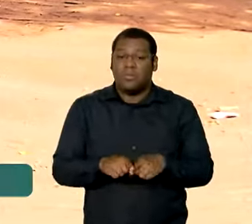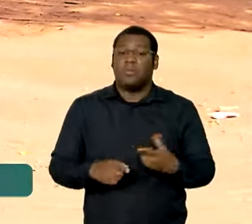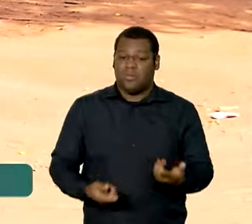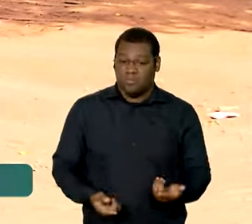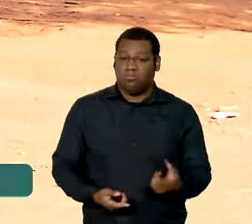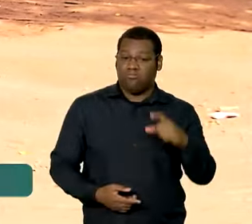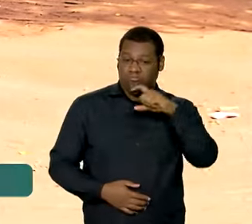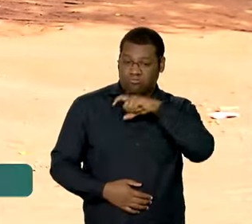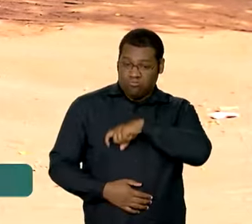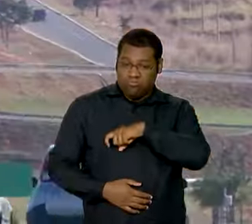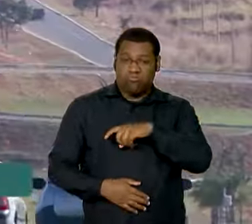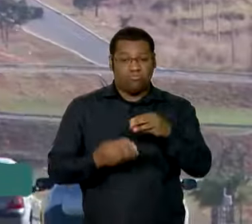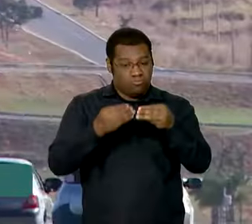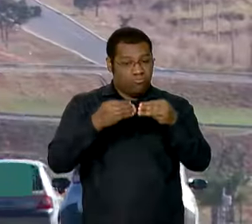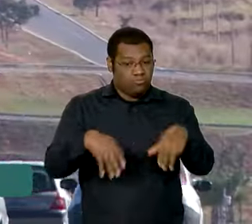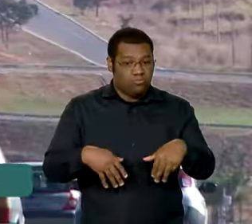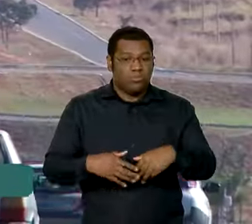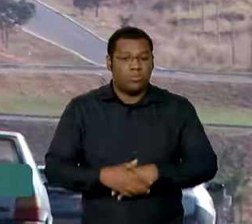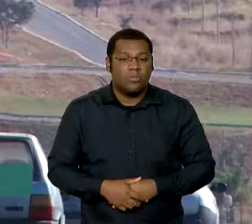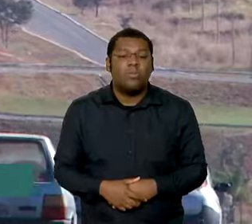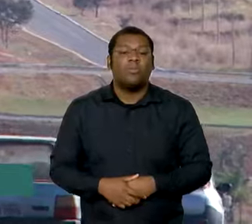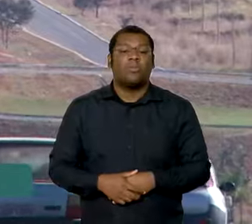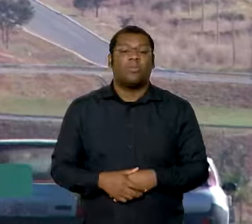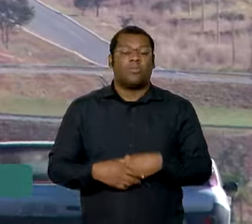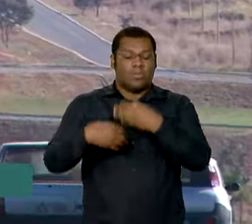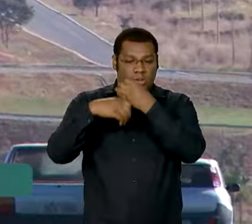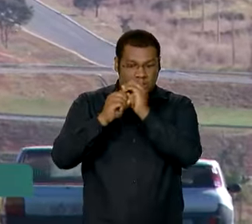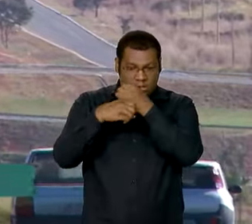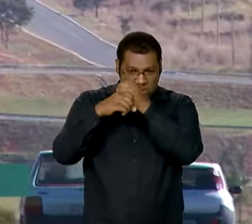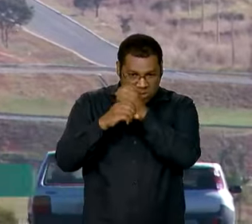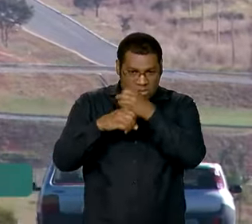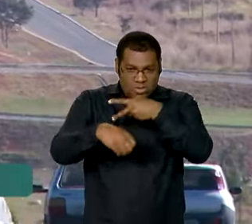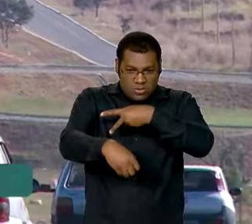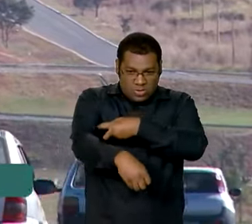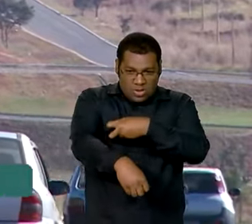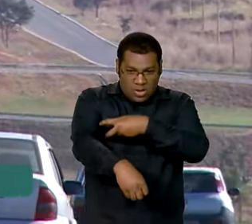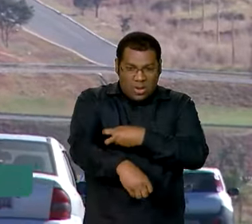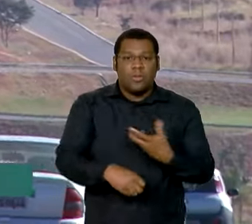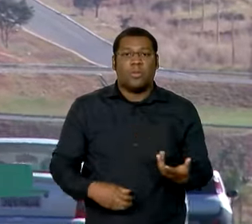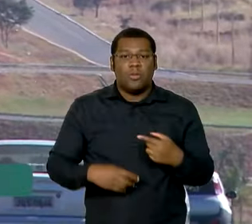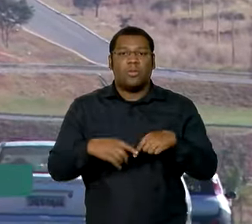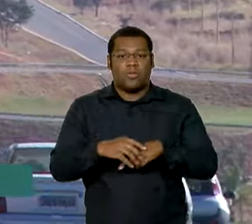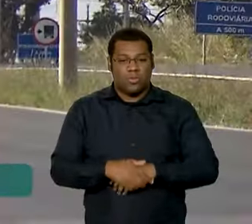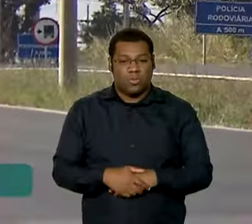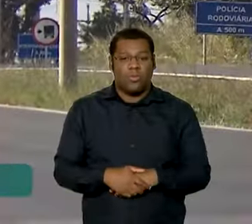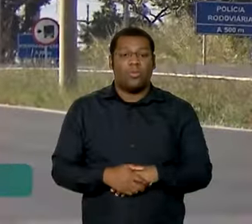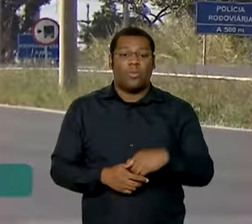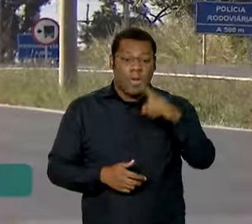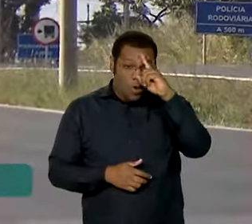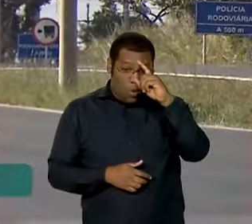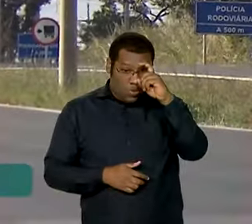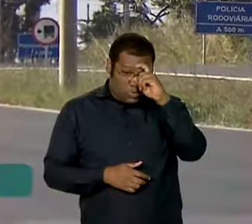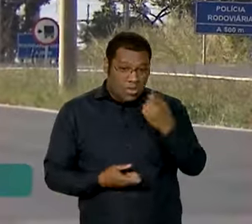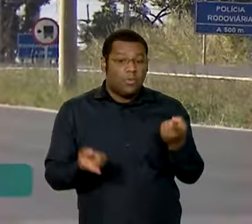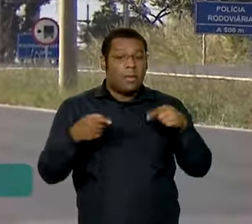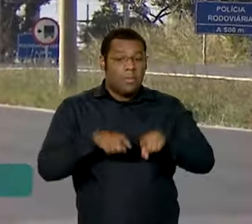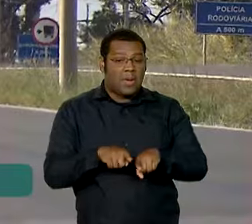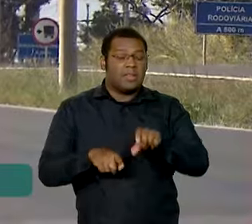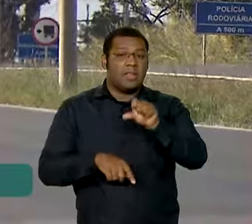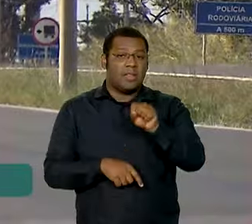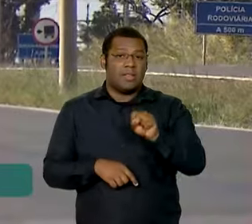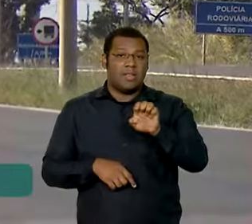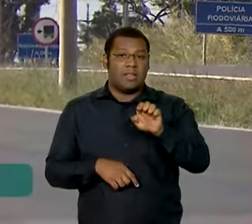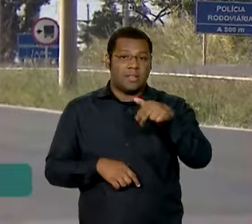na carteira de habilitação. O exame é feito nos laboratórios credenciados pelo Senatran e o valor pode